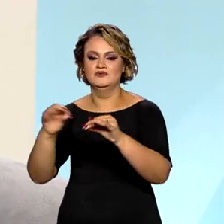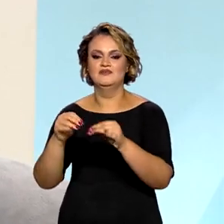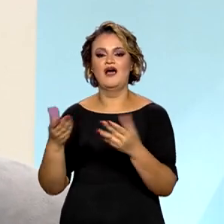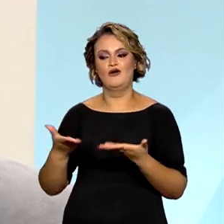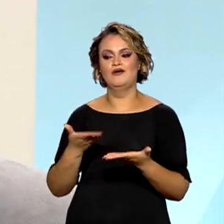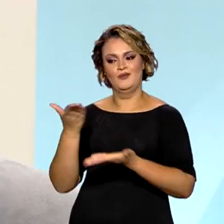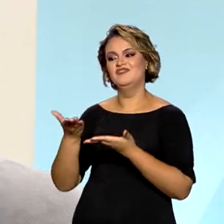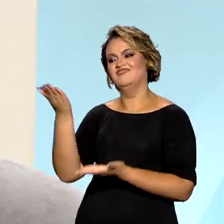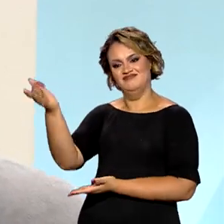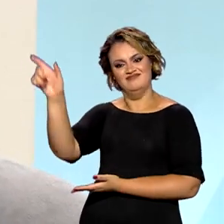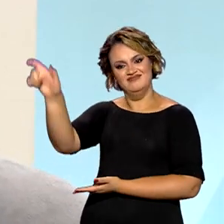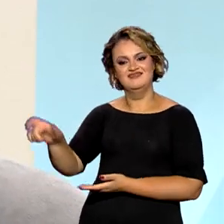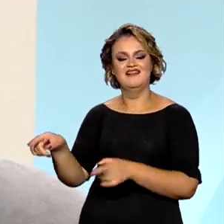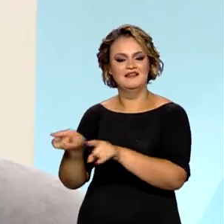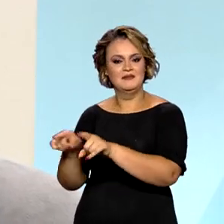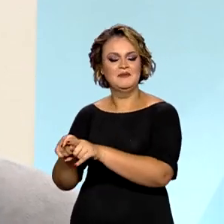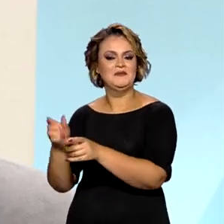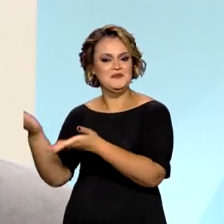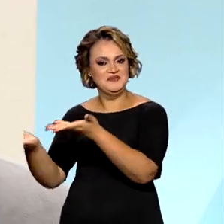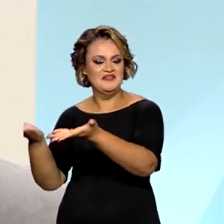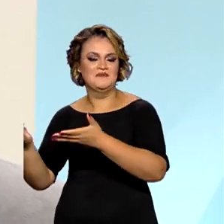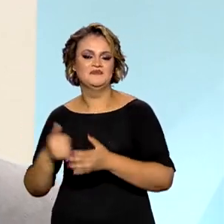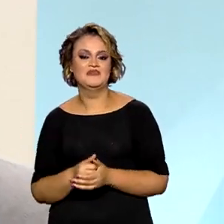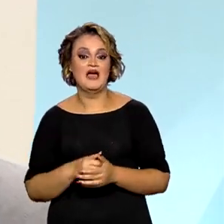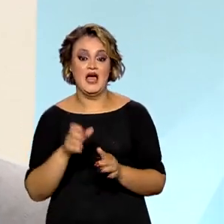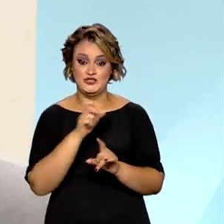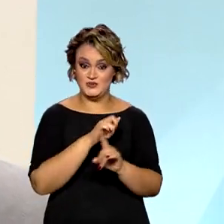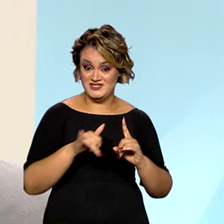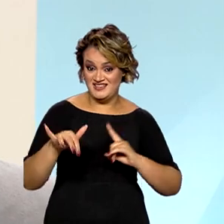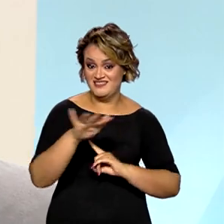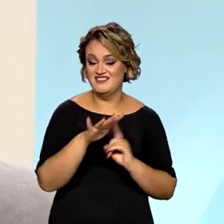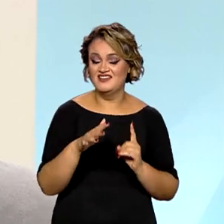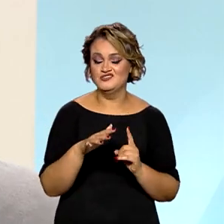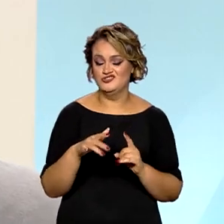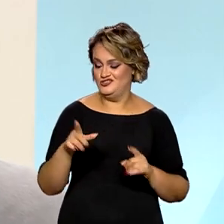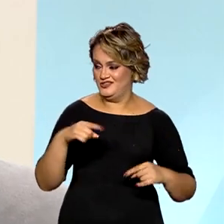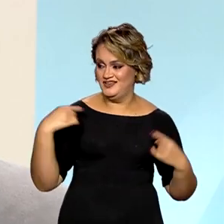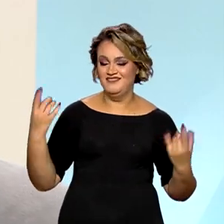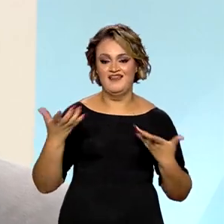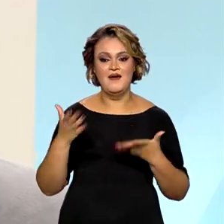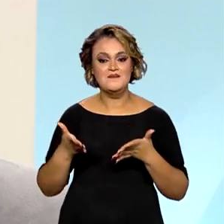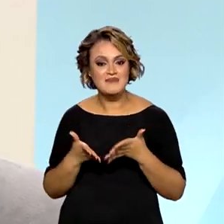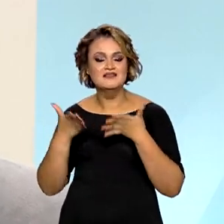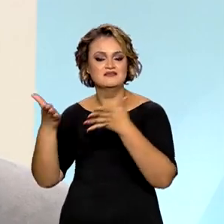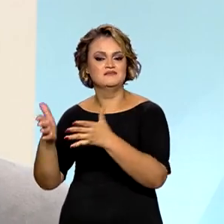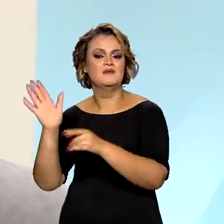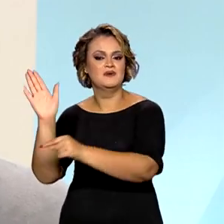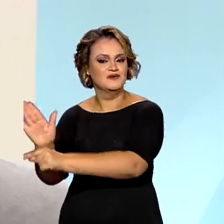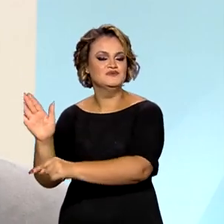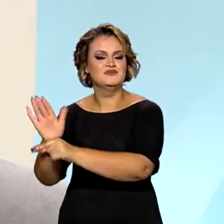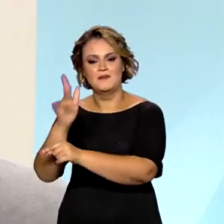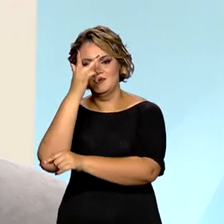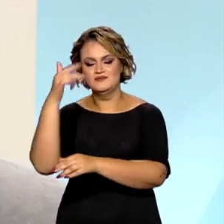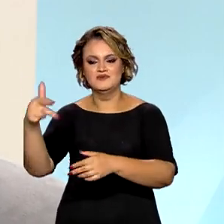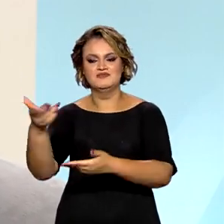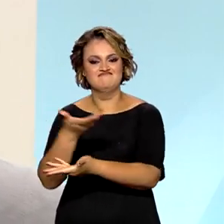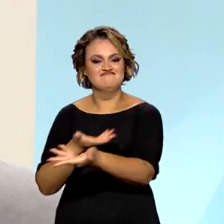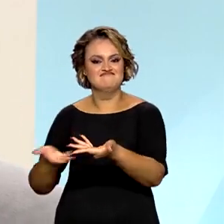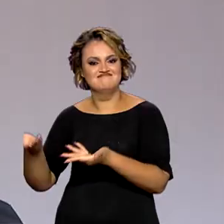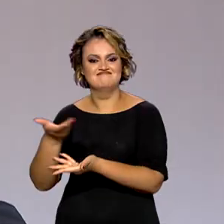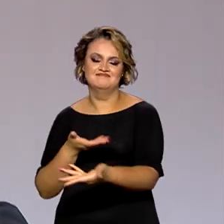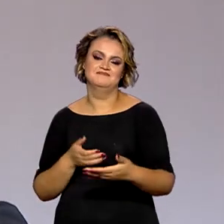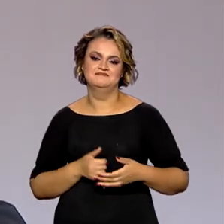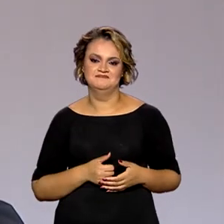está nessa rede de voluntário, trazendo a sociedade civil, que é muito maior do que o agente de Estado, para que ela também cuide de quem cuida.